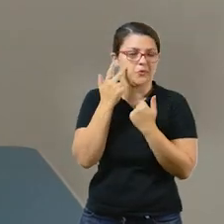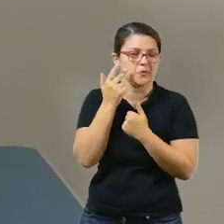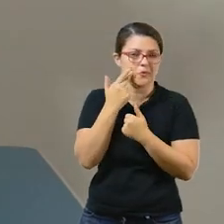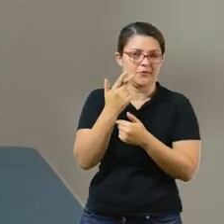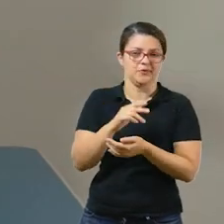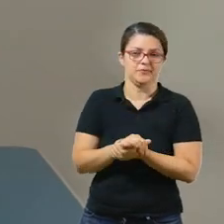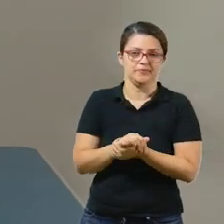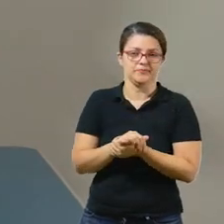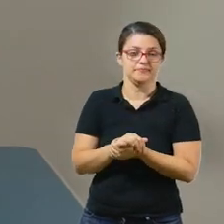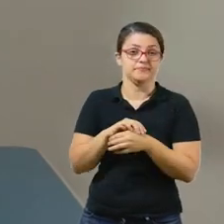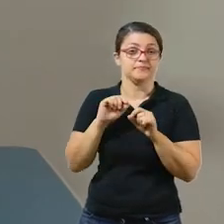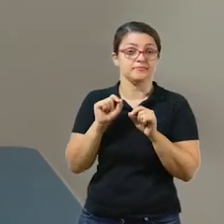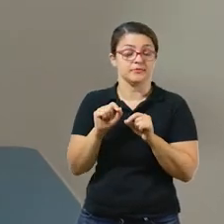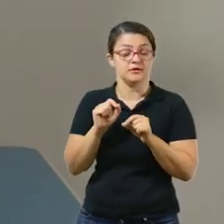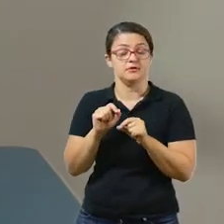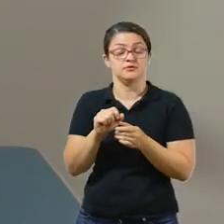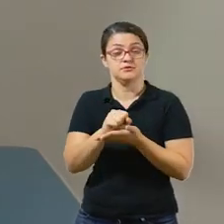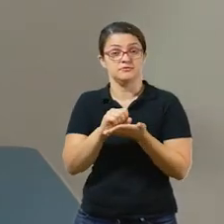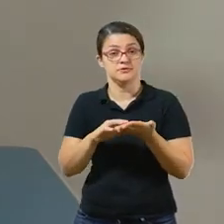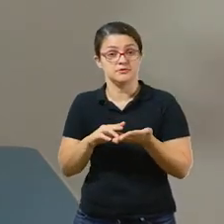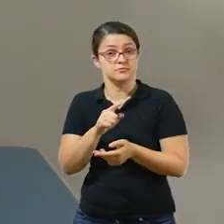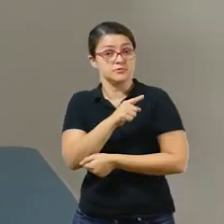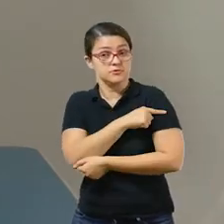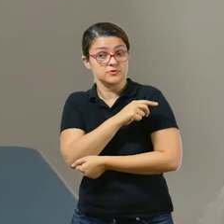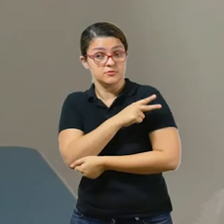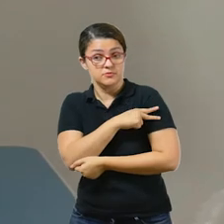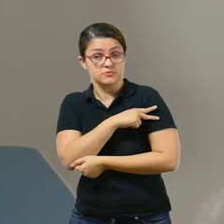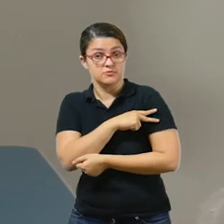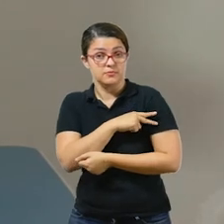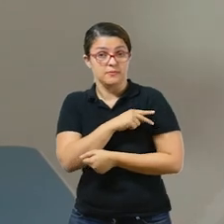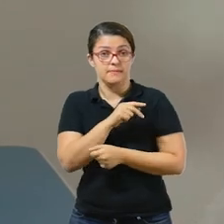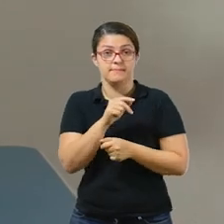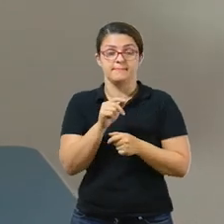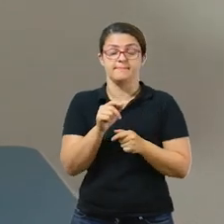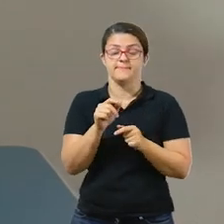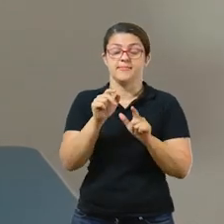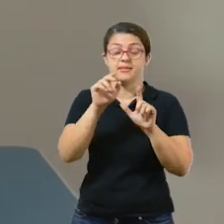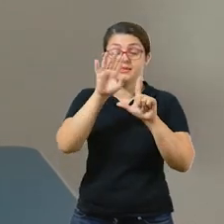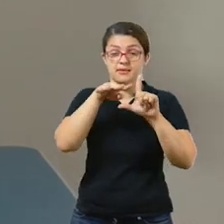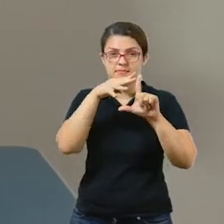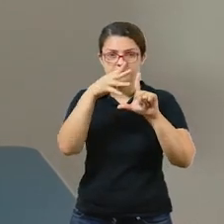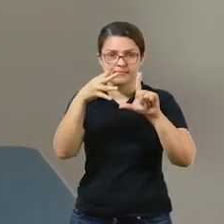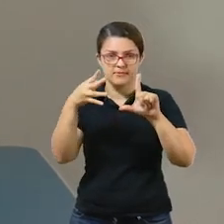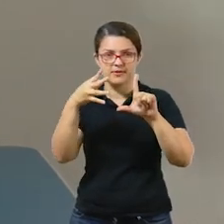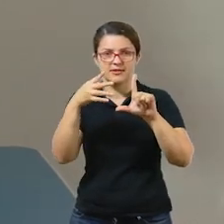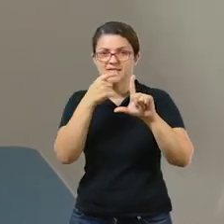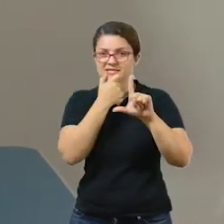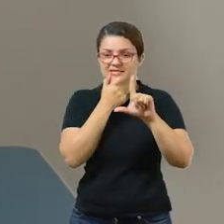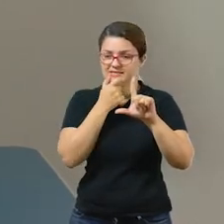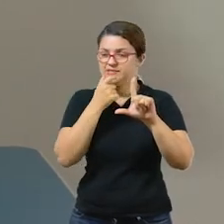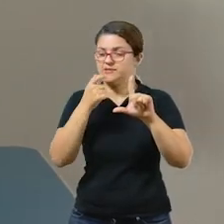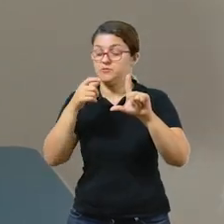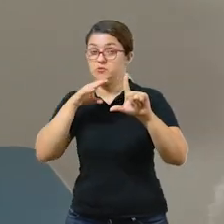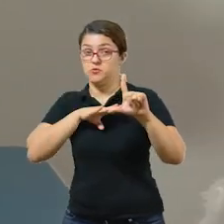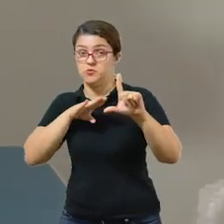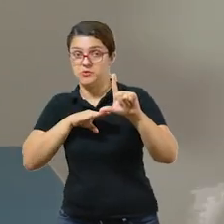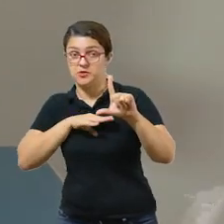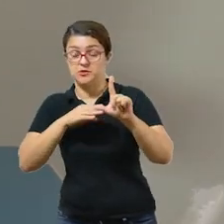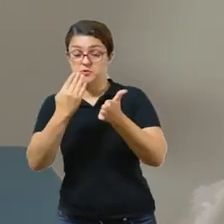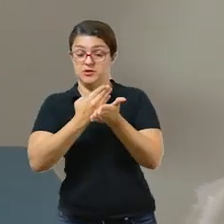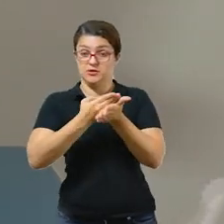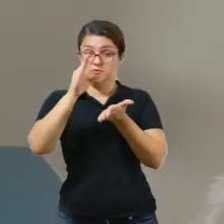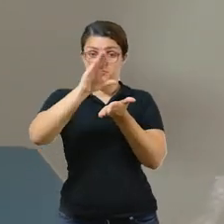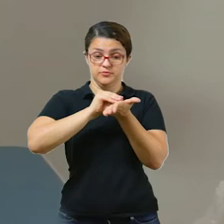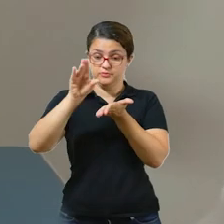para a turma do primeiro e segundo ano, qual é a atividade? Primeiro, copiar essas palavrinhas no caderno, ok? Todas as palavrinhas em